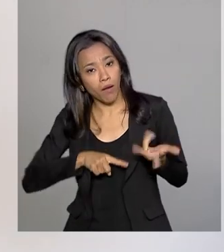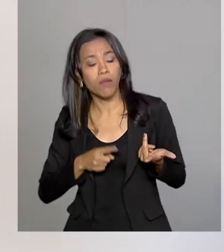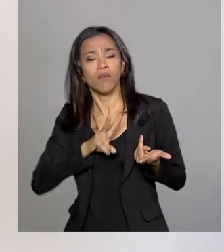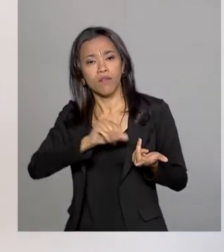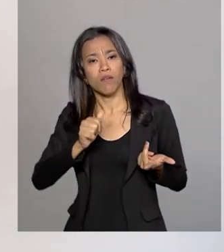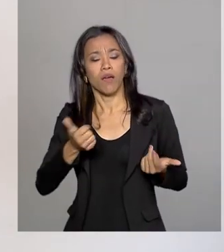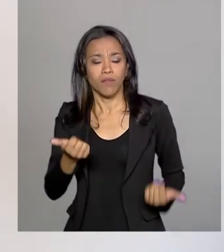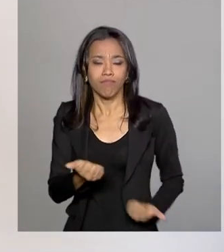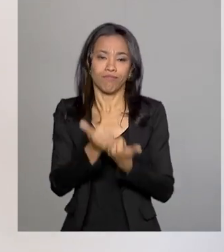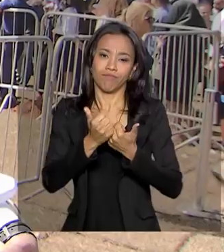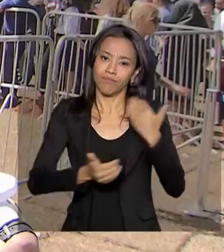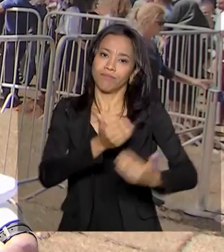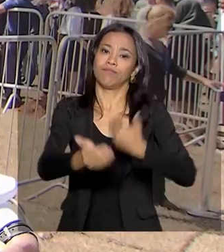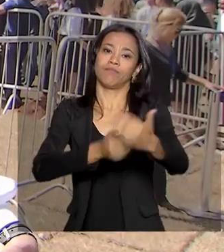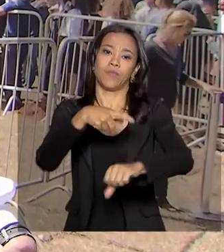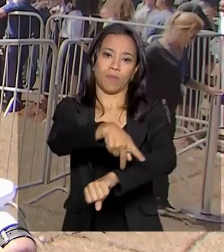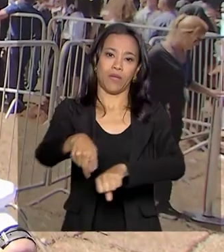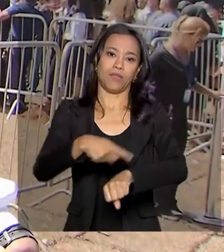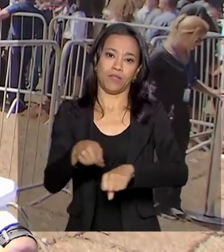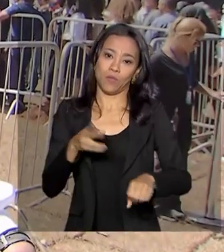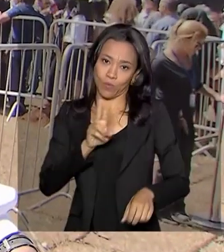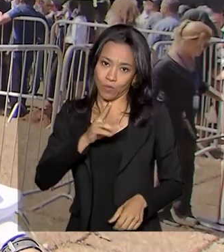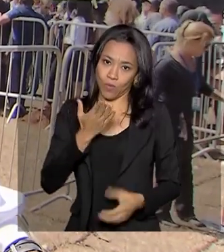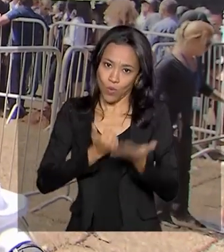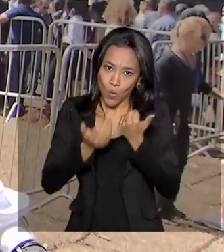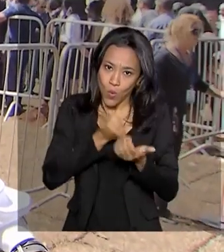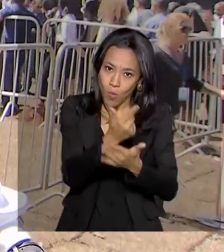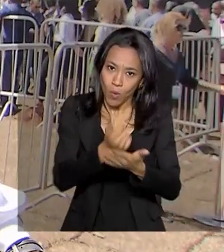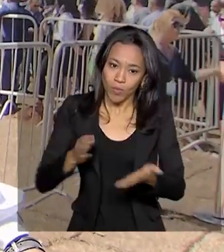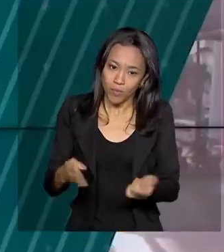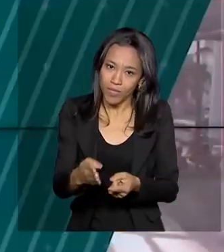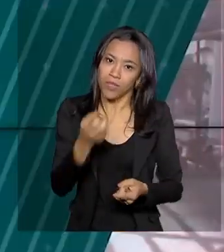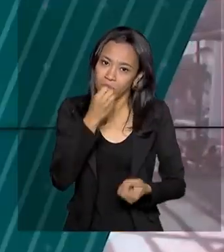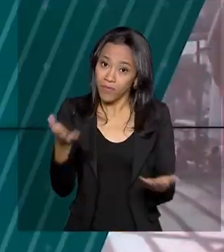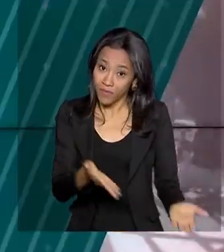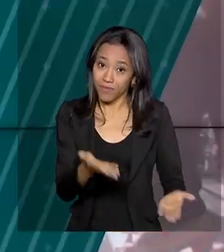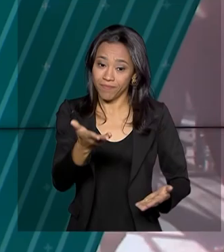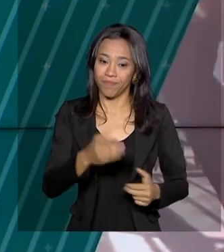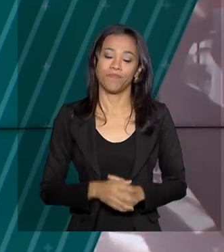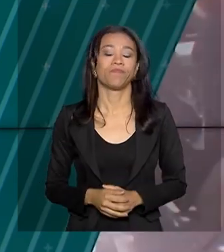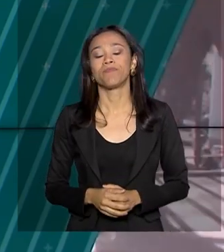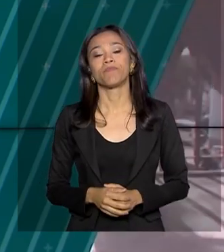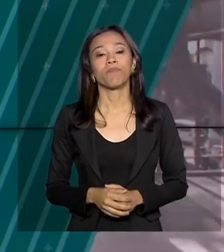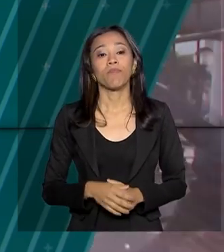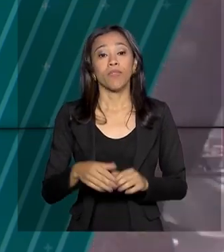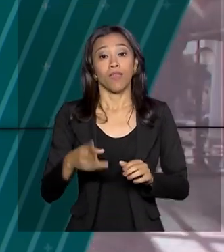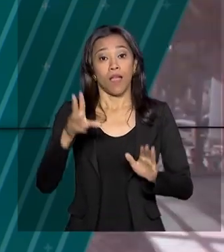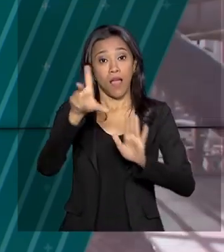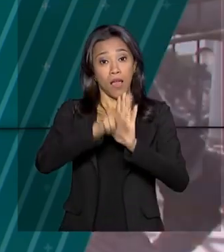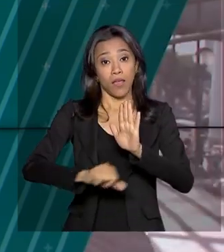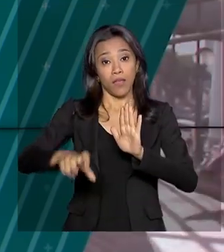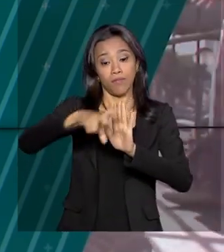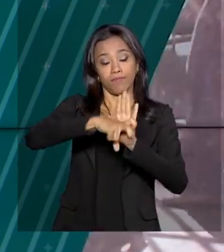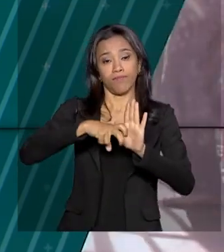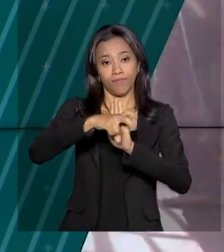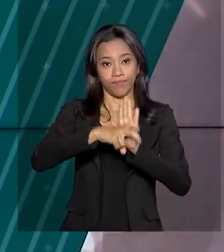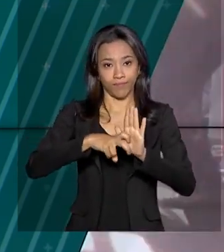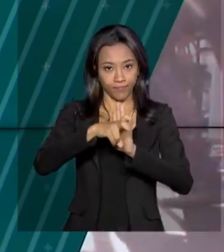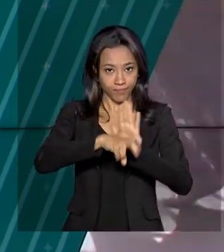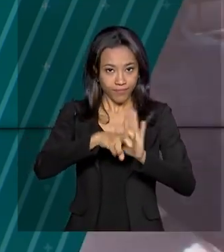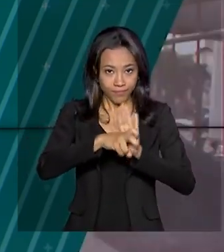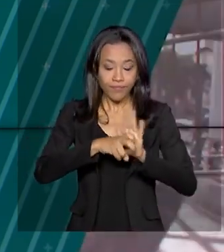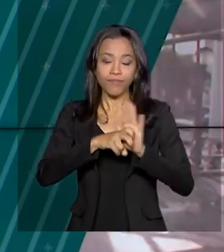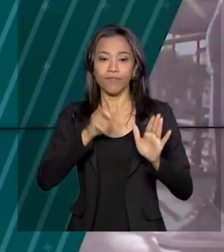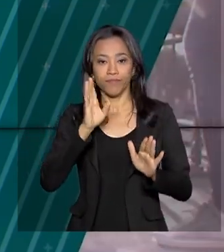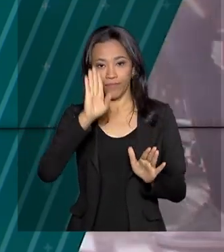esse patamar que todos nós queremos. O peixizinho é bem-vindo, né? A Lei Maria da Penha completa 13 anos. Para marcar